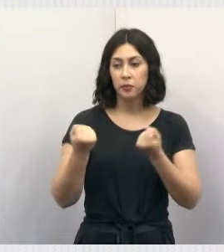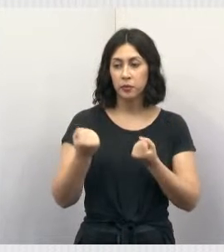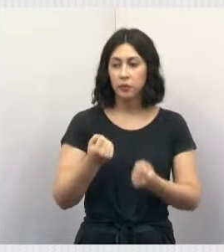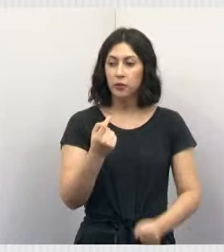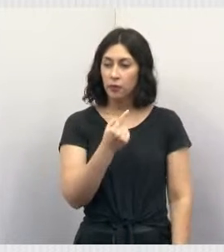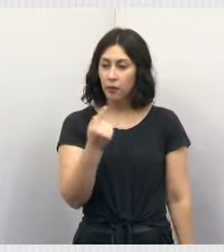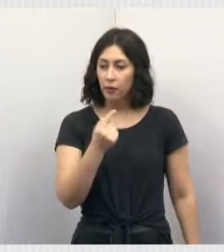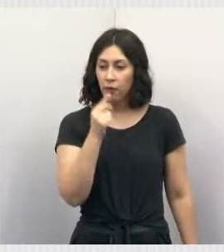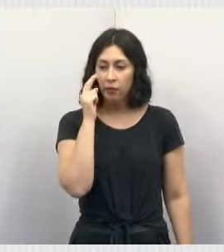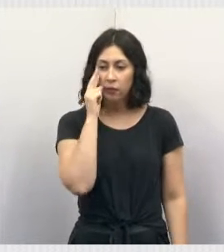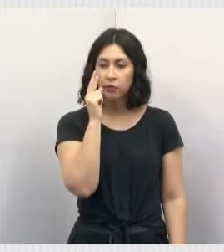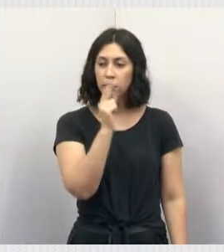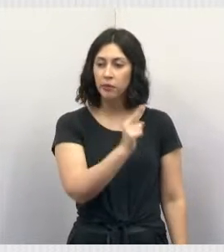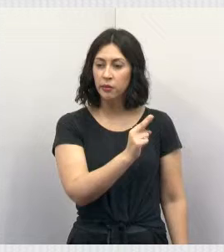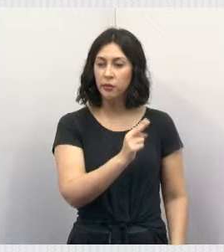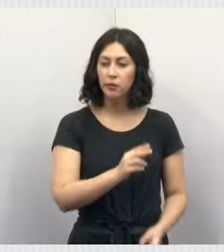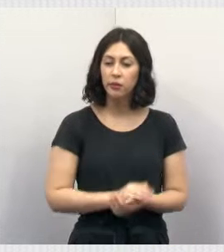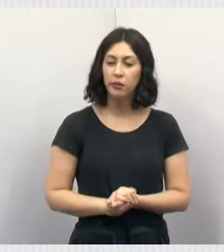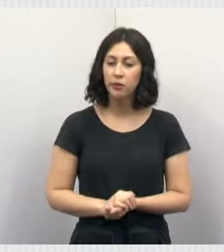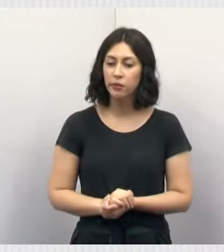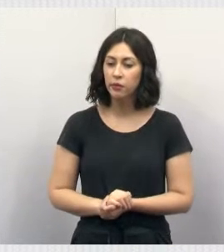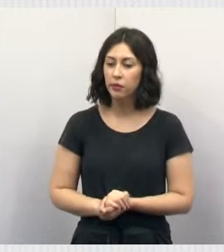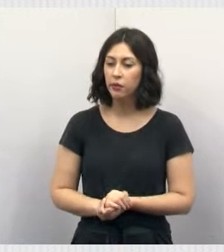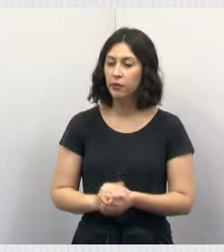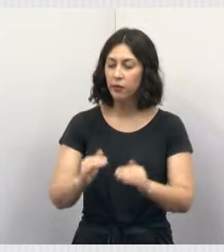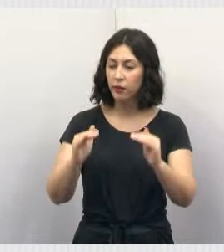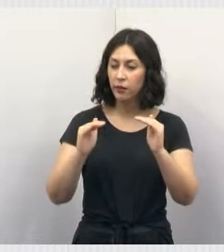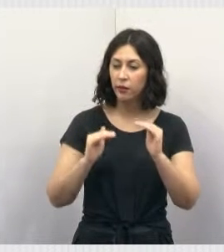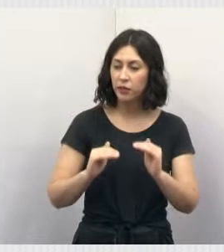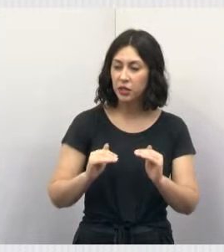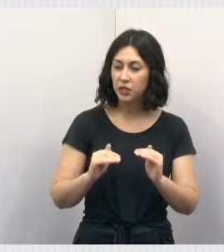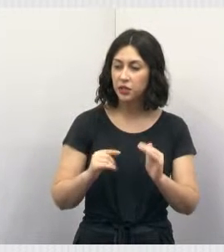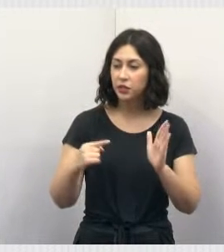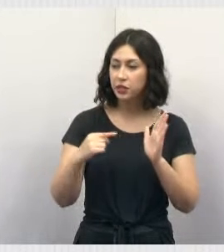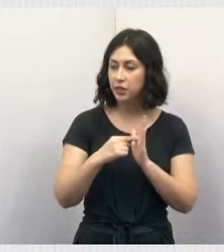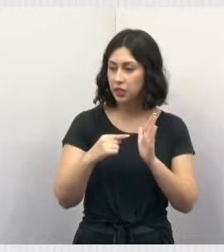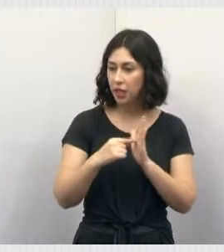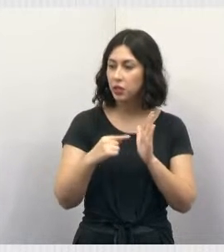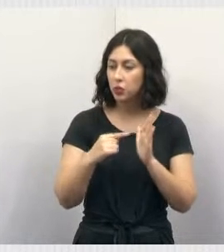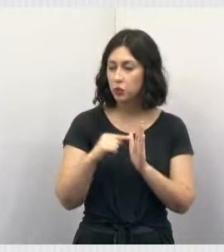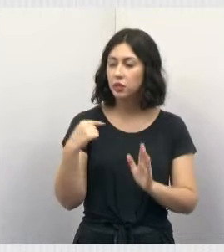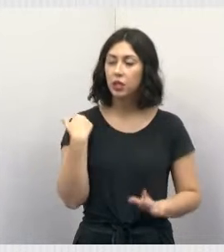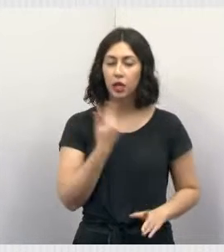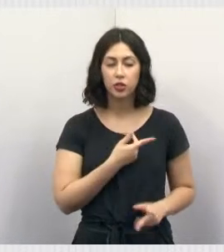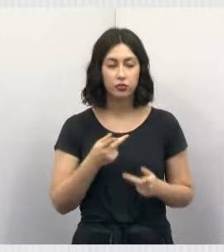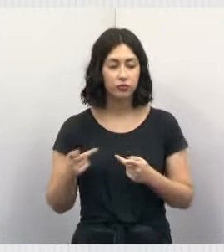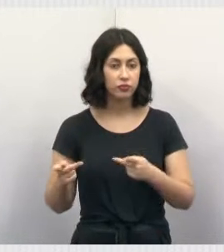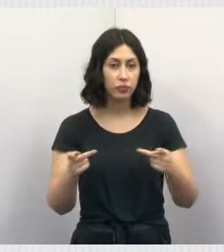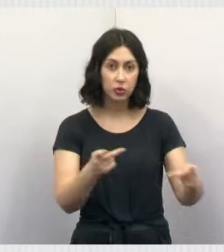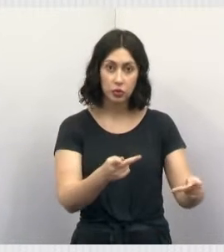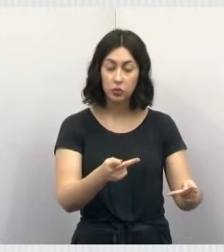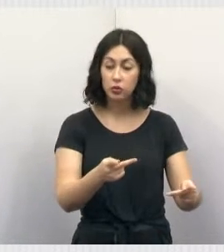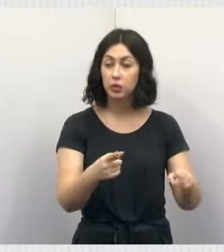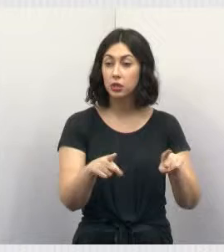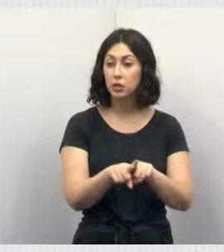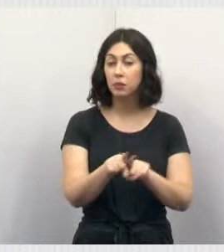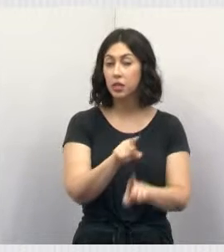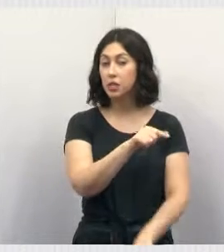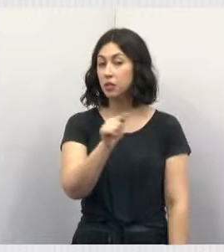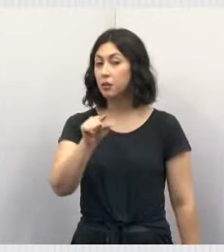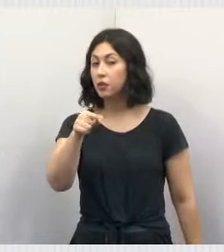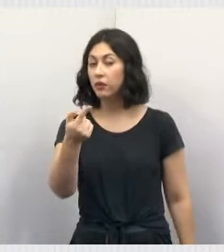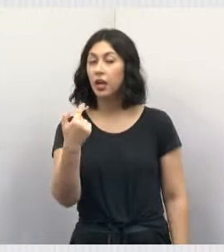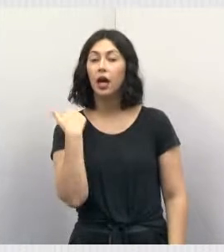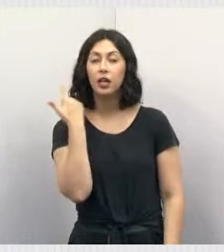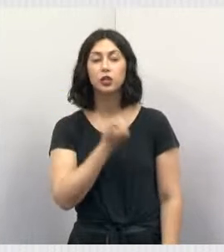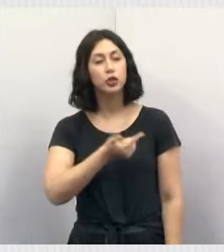aparecendo ali, que eu estou na foto. Embaixo são as denúncias averiguadas juntamente à GCM. E a semana que vem eu vou